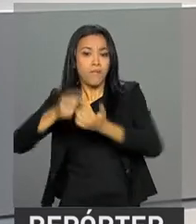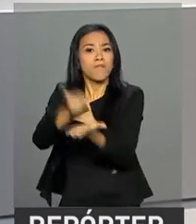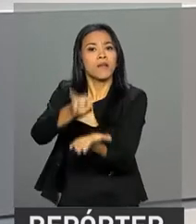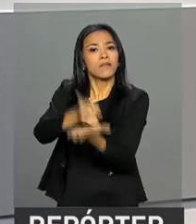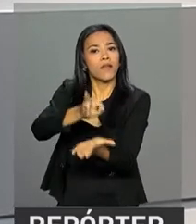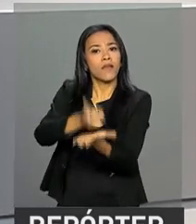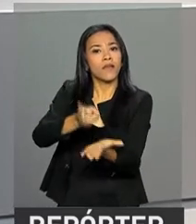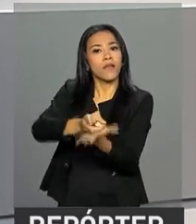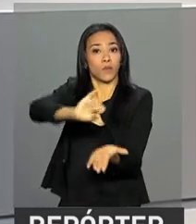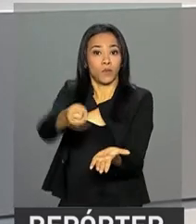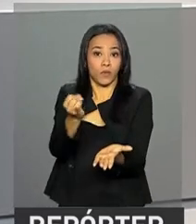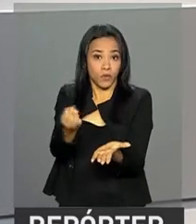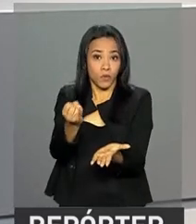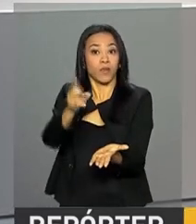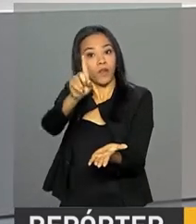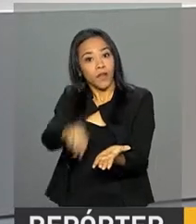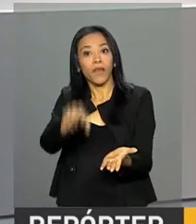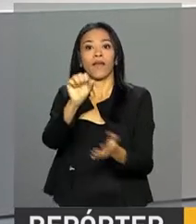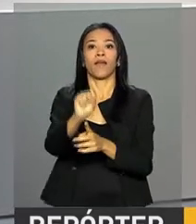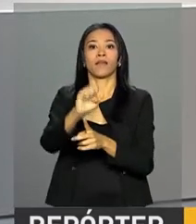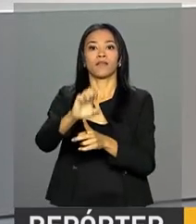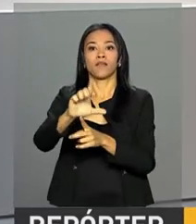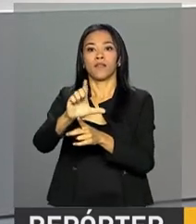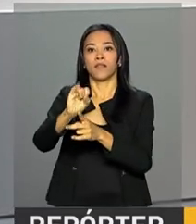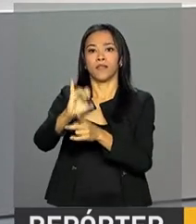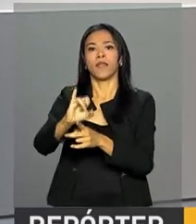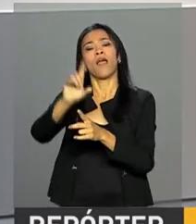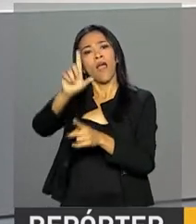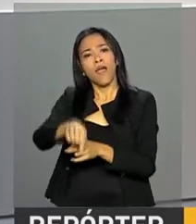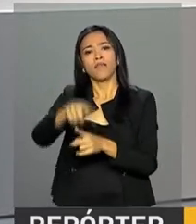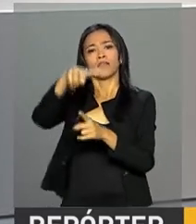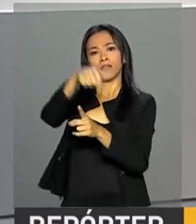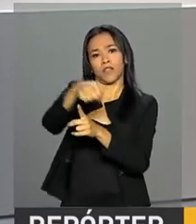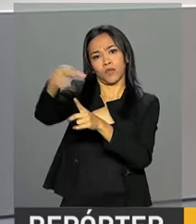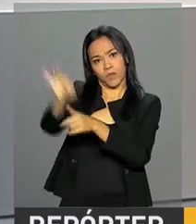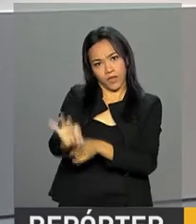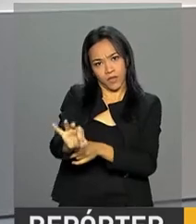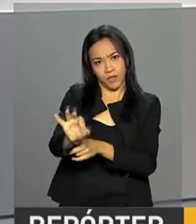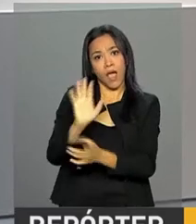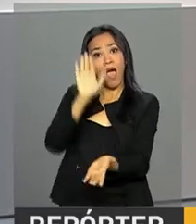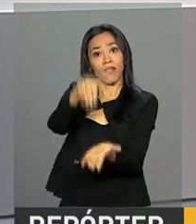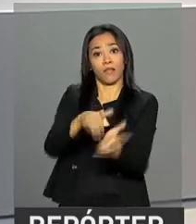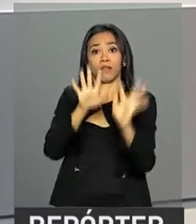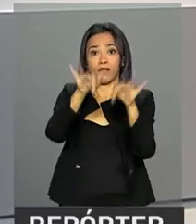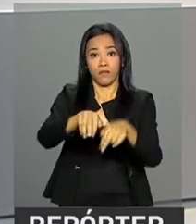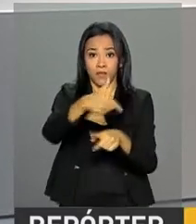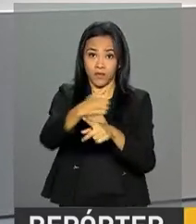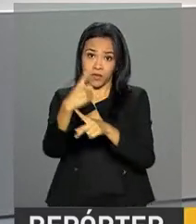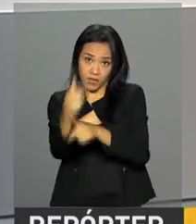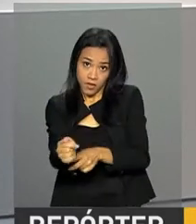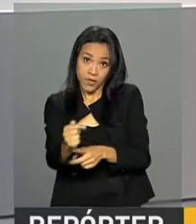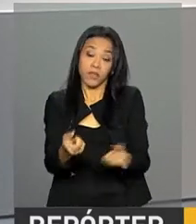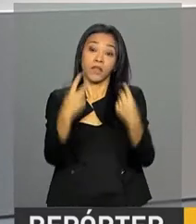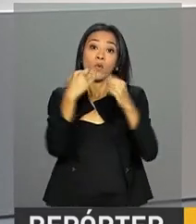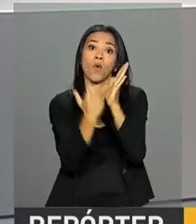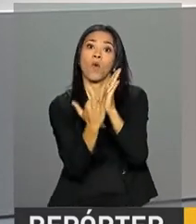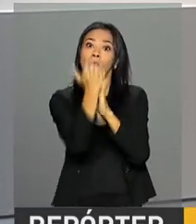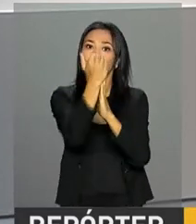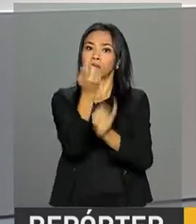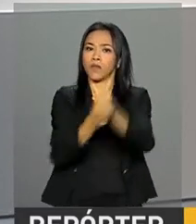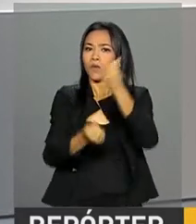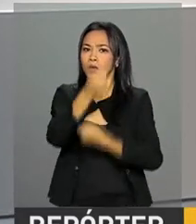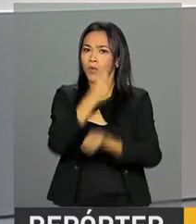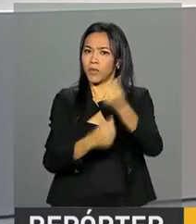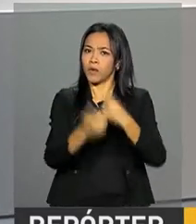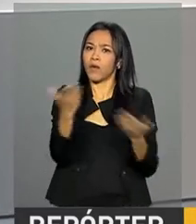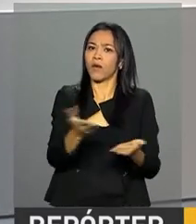básica de juros da economia, a Selic, em 7% ao final de 2017. A projeção de crescimento da economia foi elevada